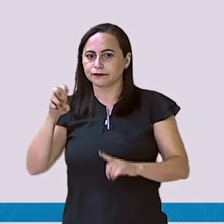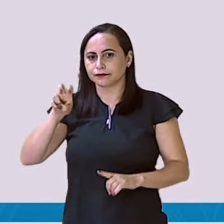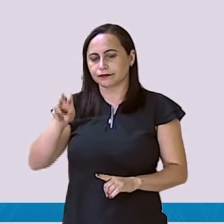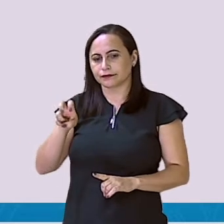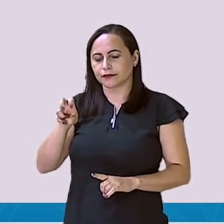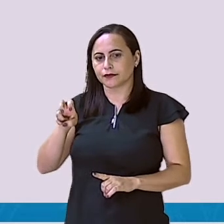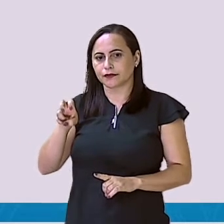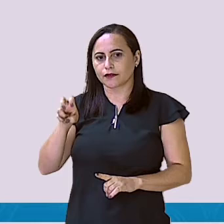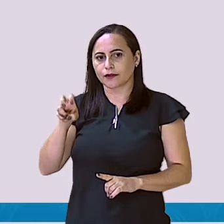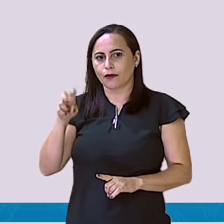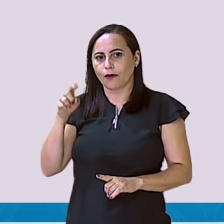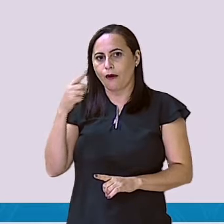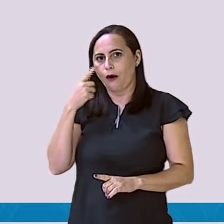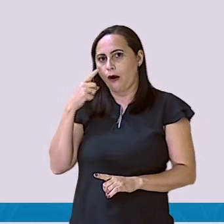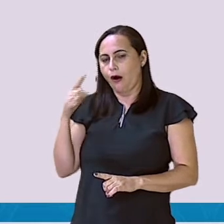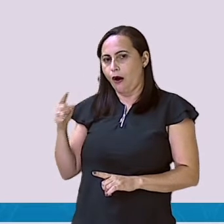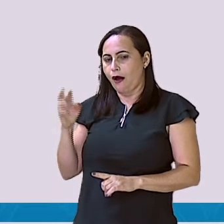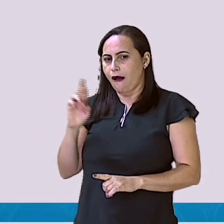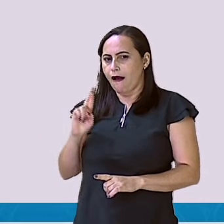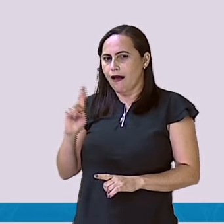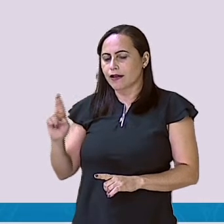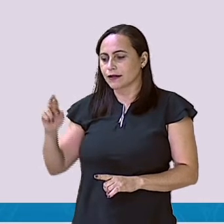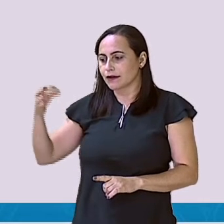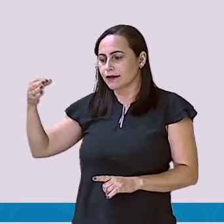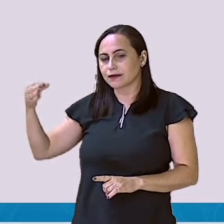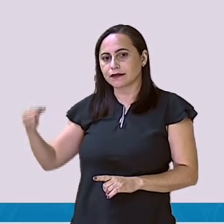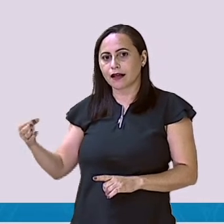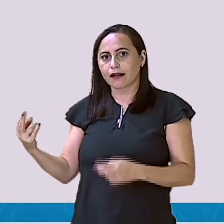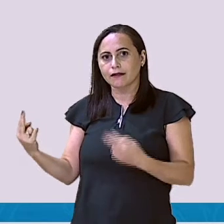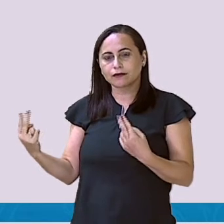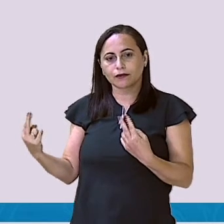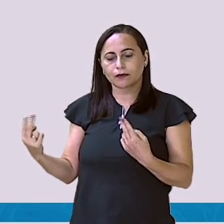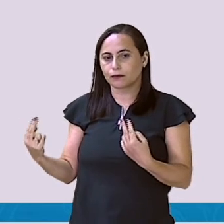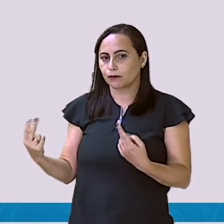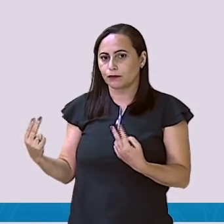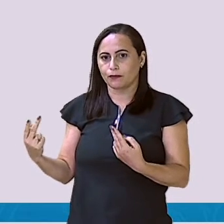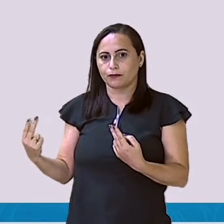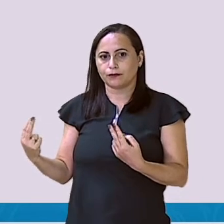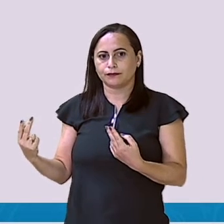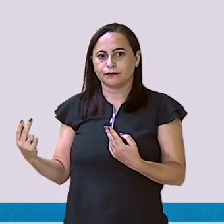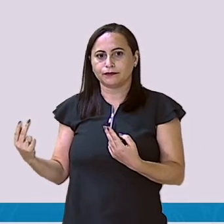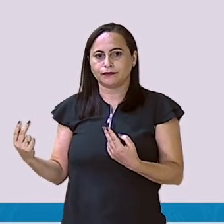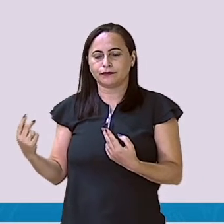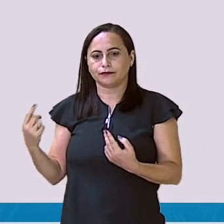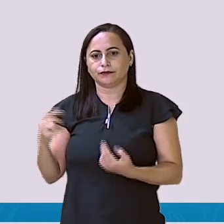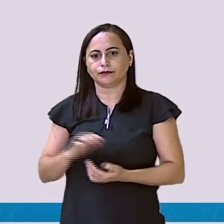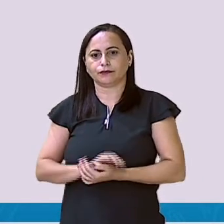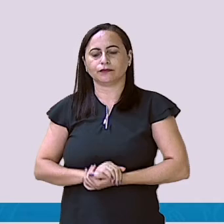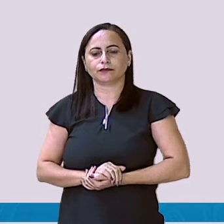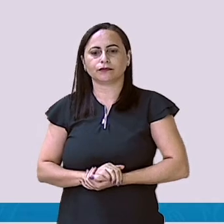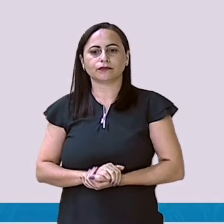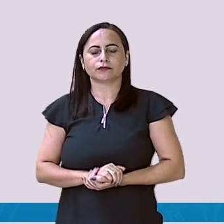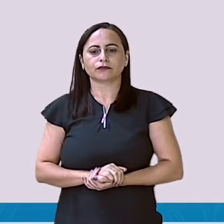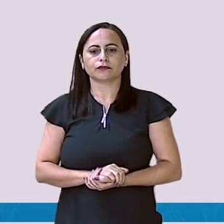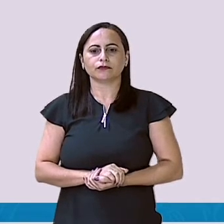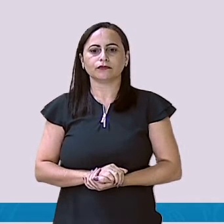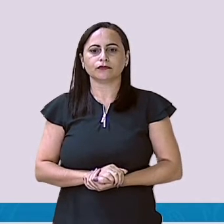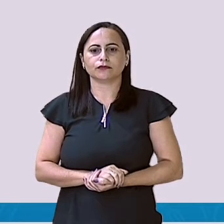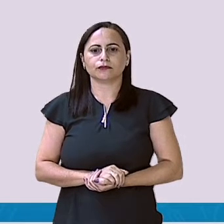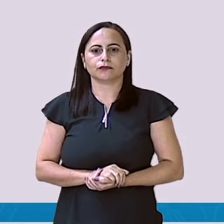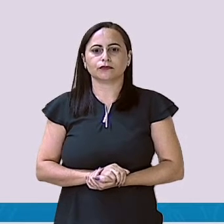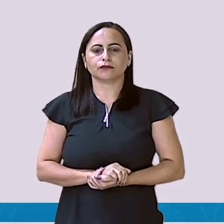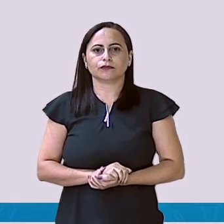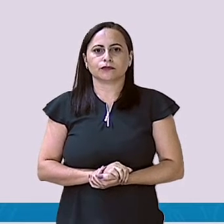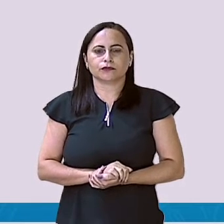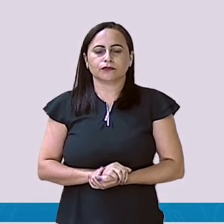Olha que o resultado deu exatamente o valor do meu minuendo. Ó. Tá vendo?